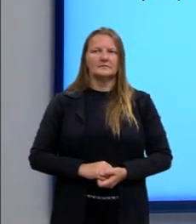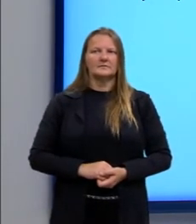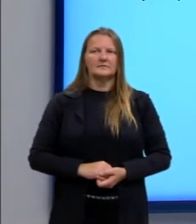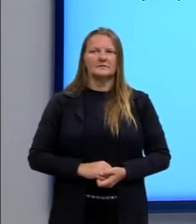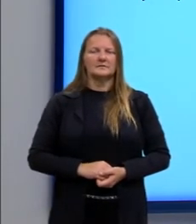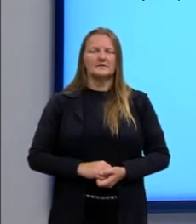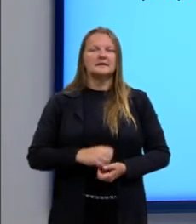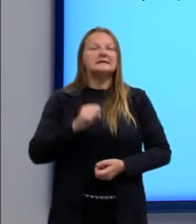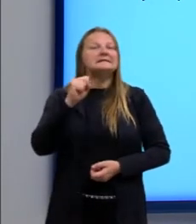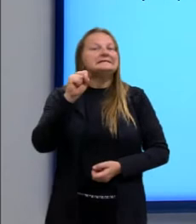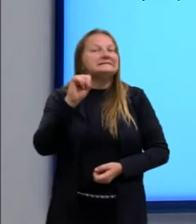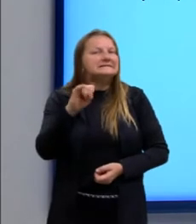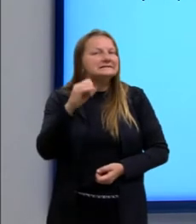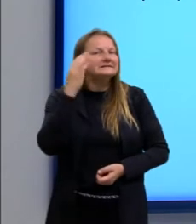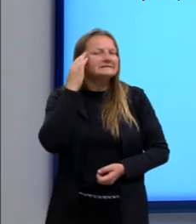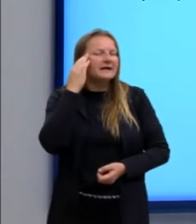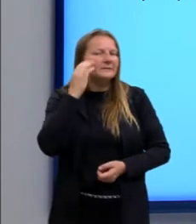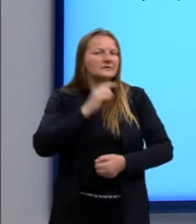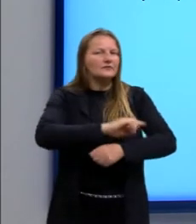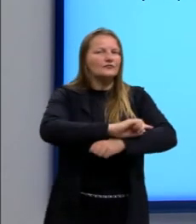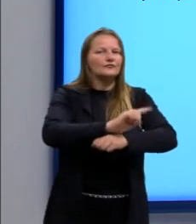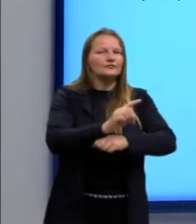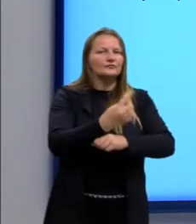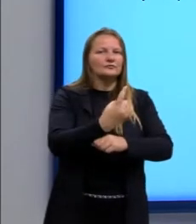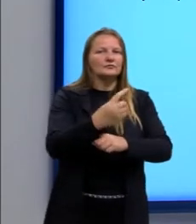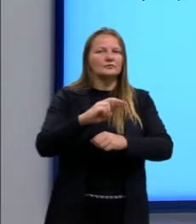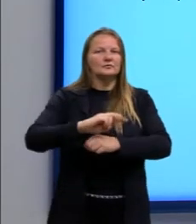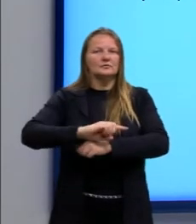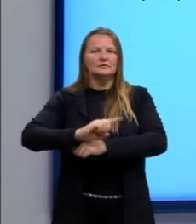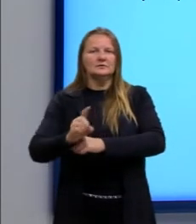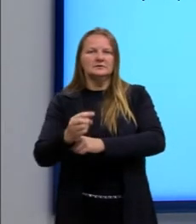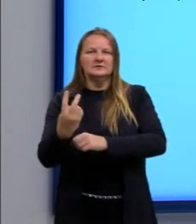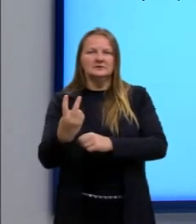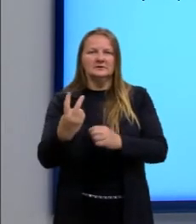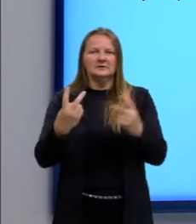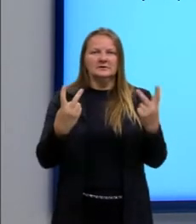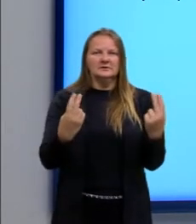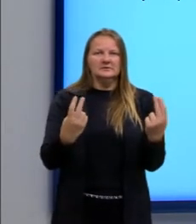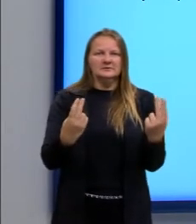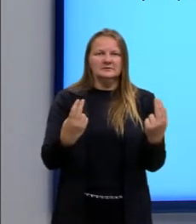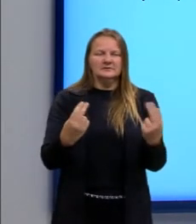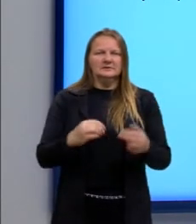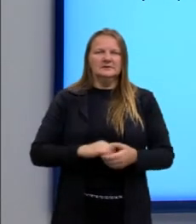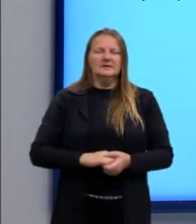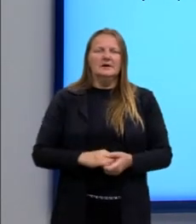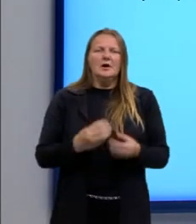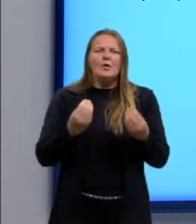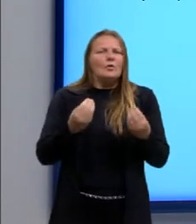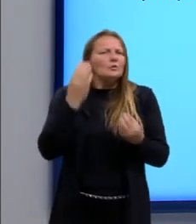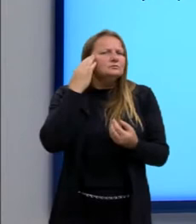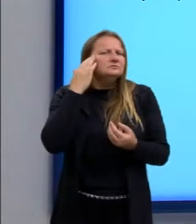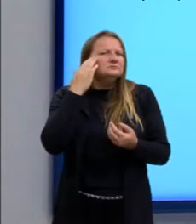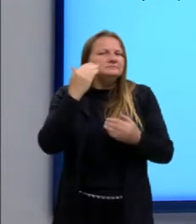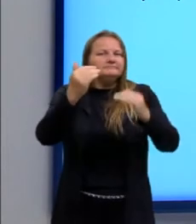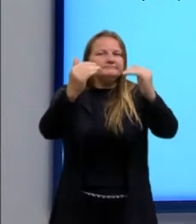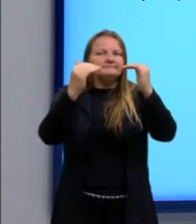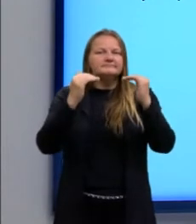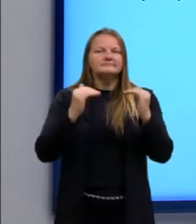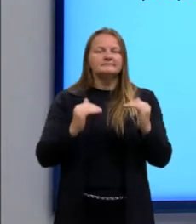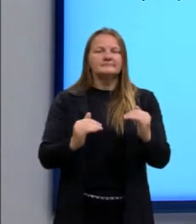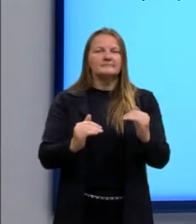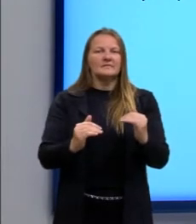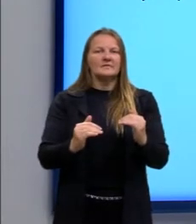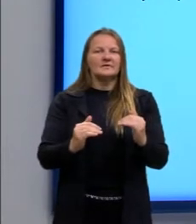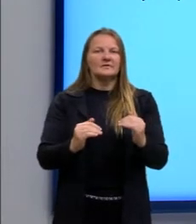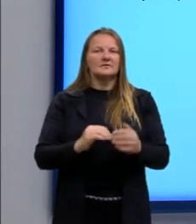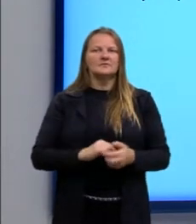Se a gente sabe que o λ1 é menor que o λ2, certo? A gente tem que manter